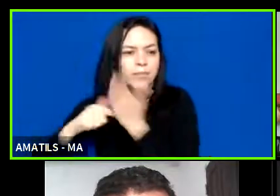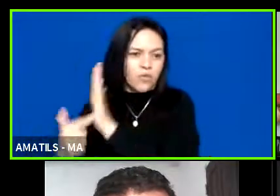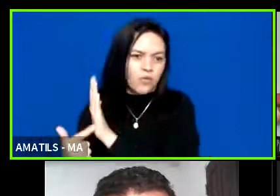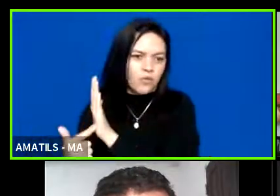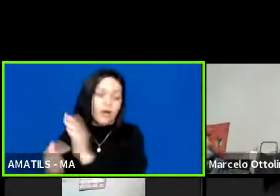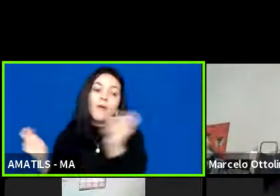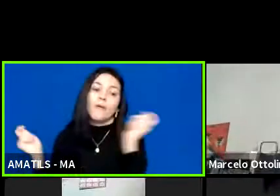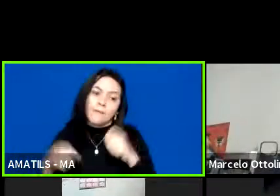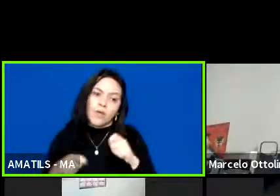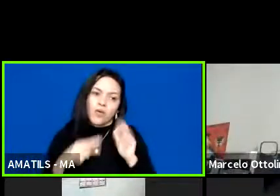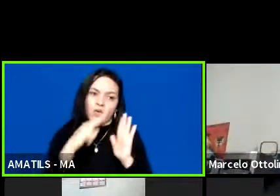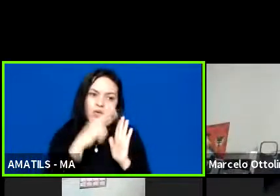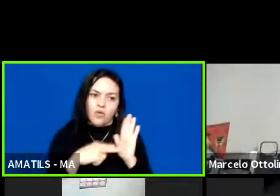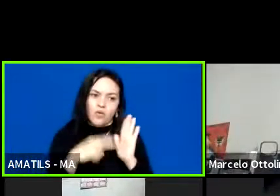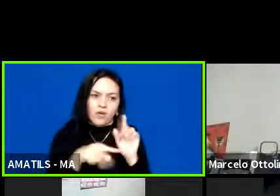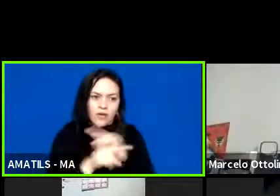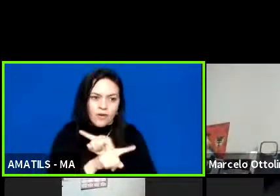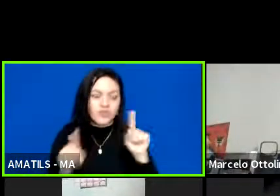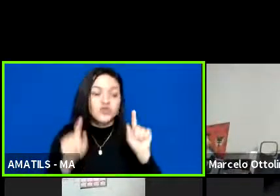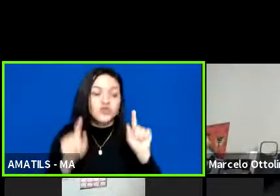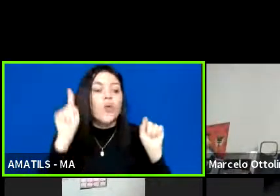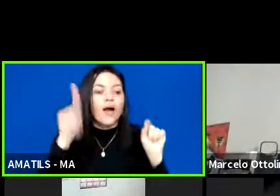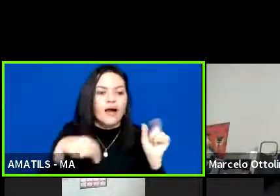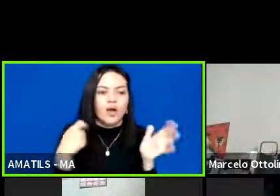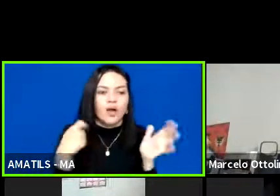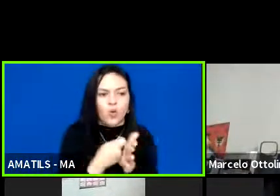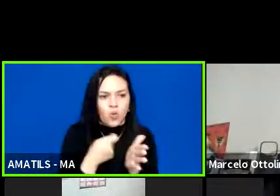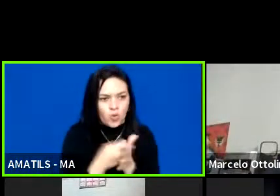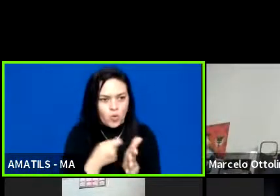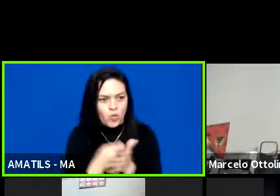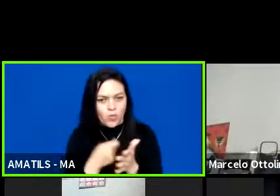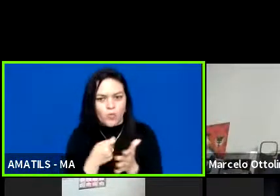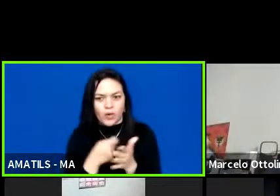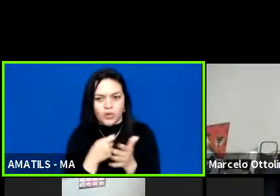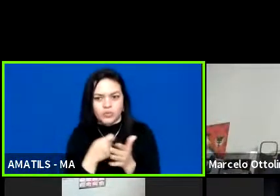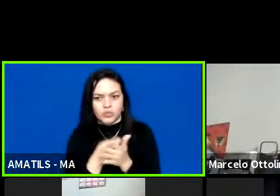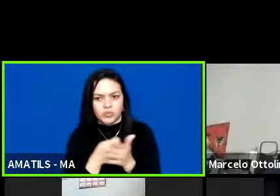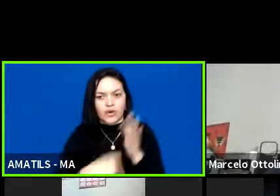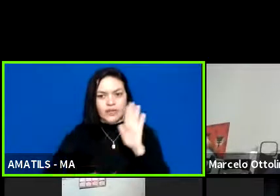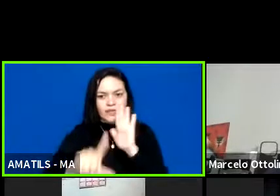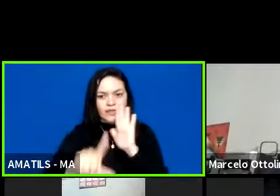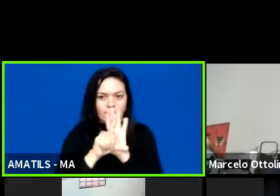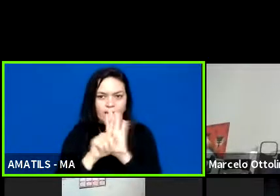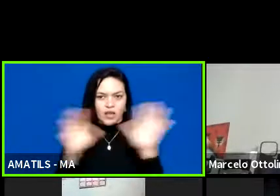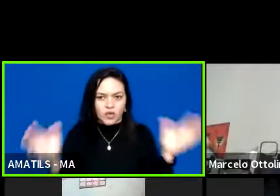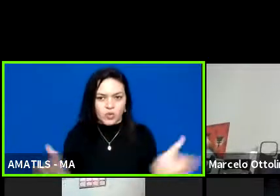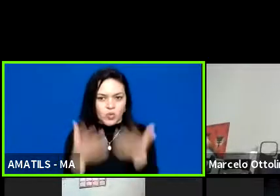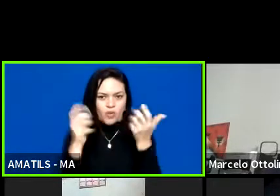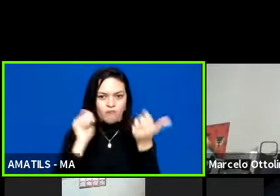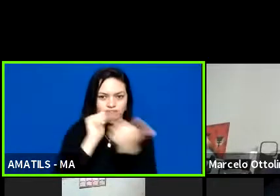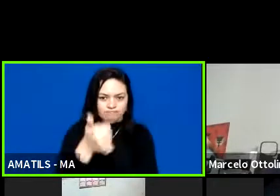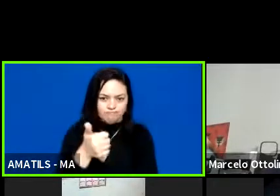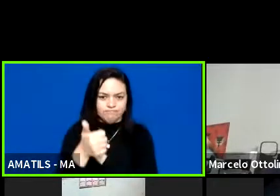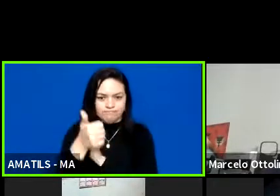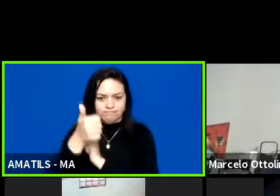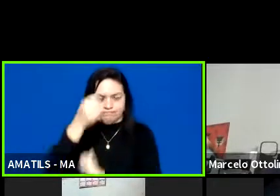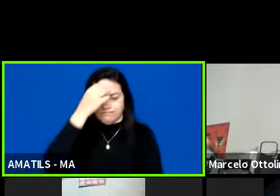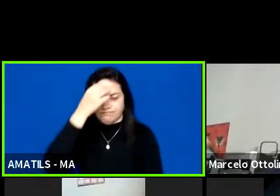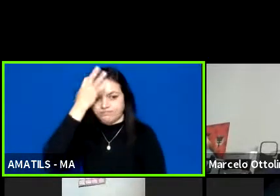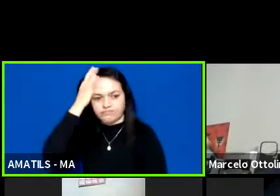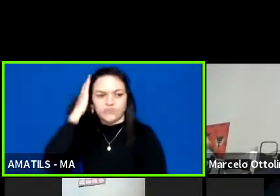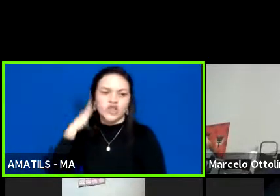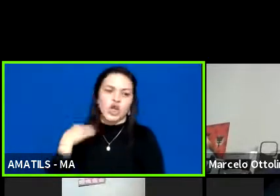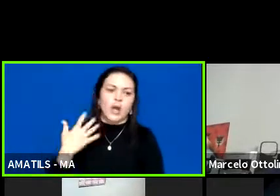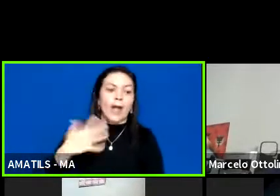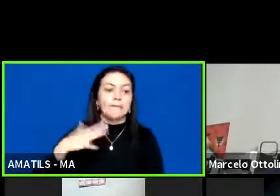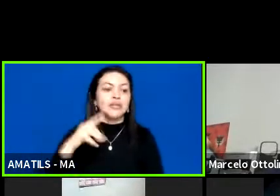vocês o que é cobrado na na lei de incentivo ao esporte que é mais ou